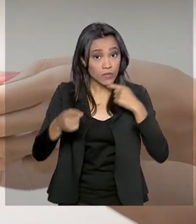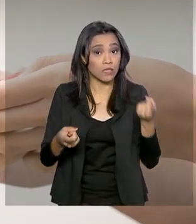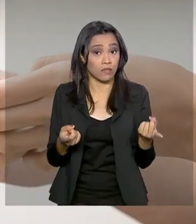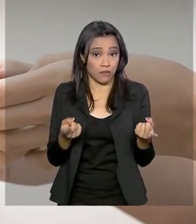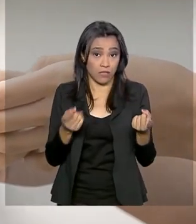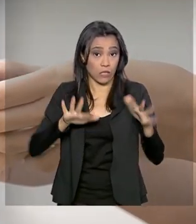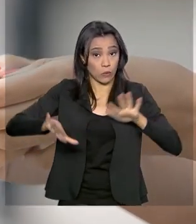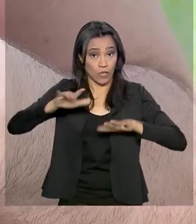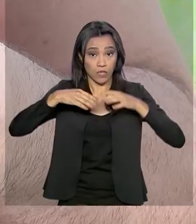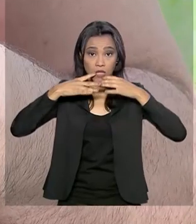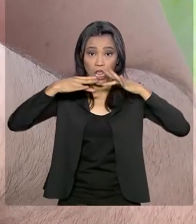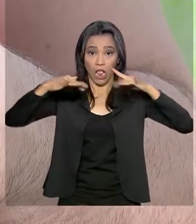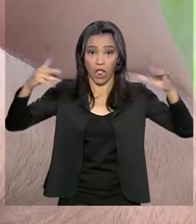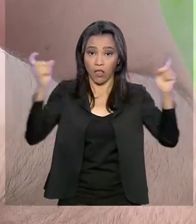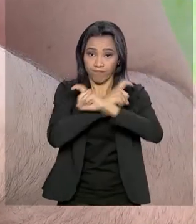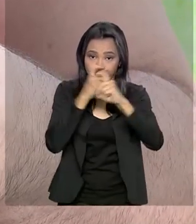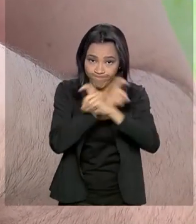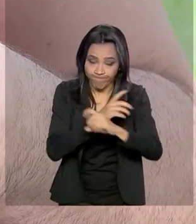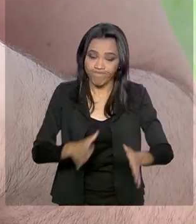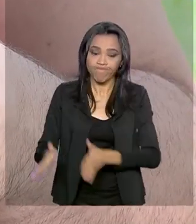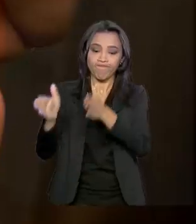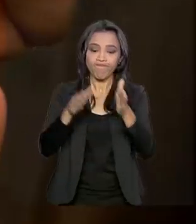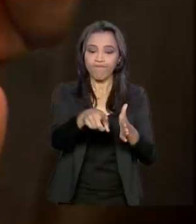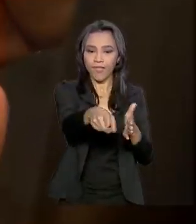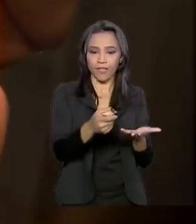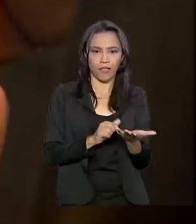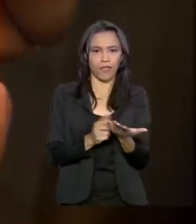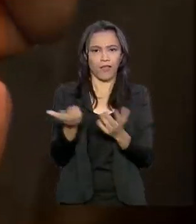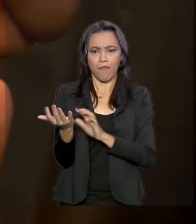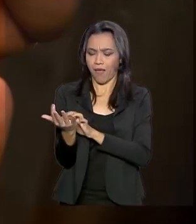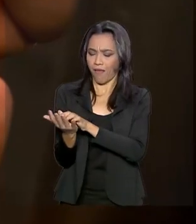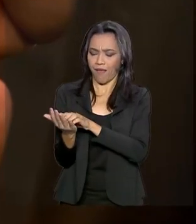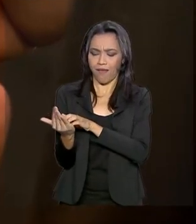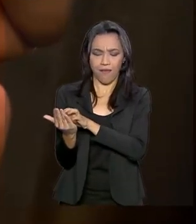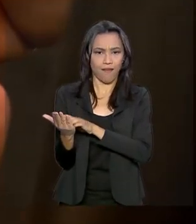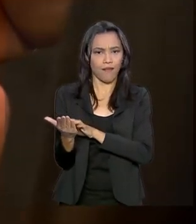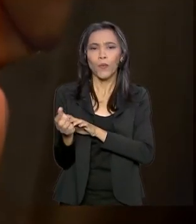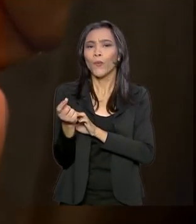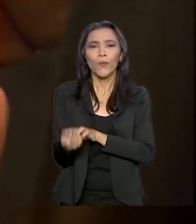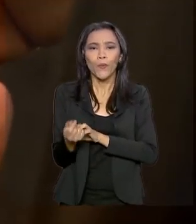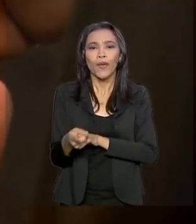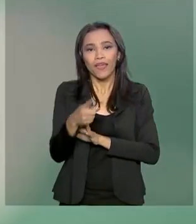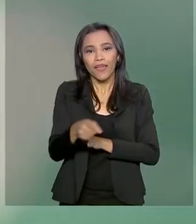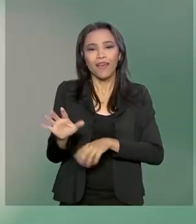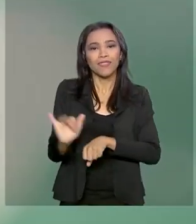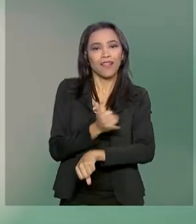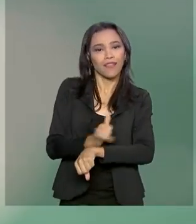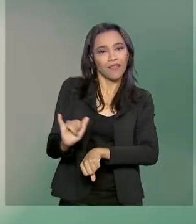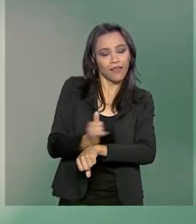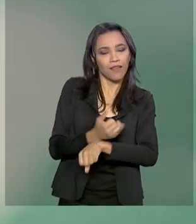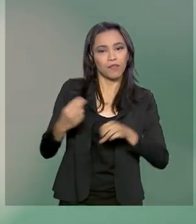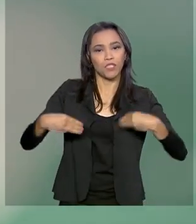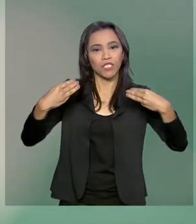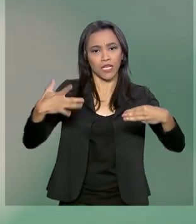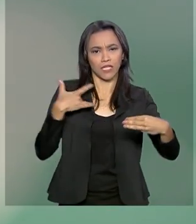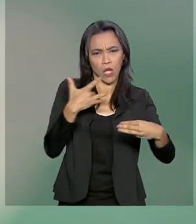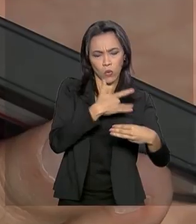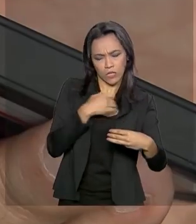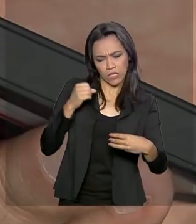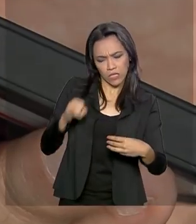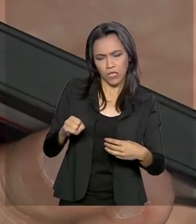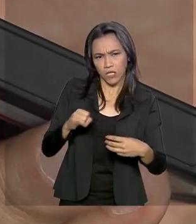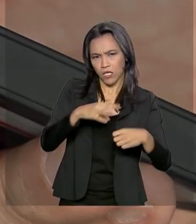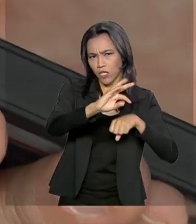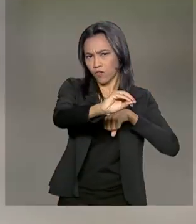Há um ano o brasileiro tem à mão uma ferramenta oficial do Ministério da Saúde para checar se aquelas informações que